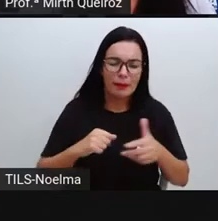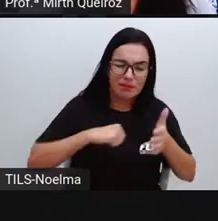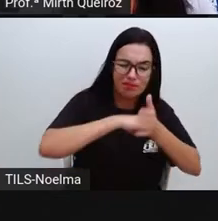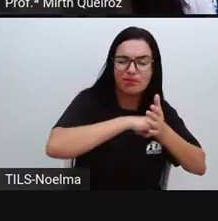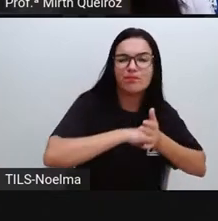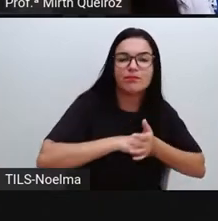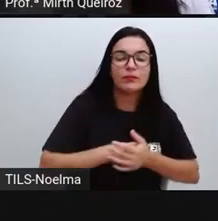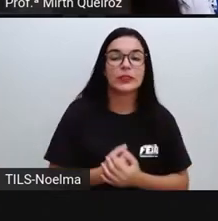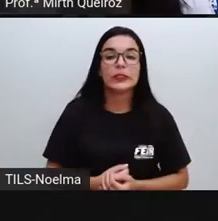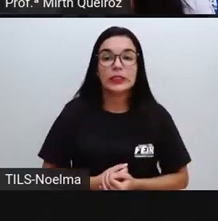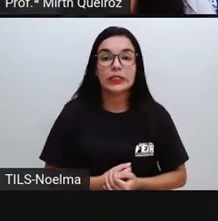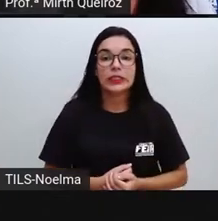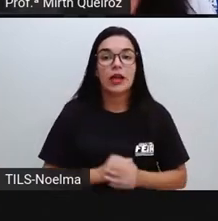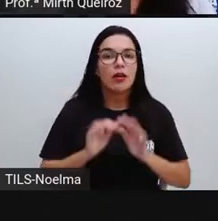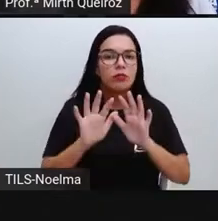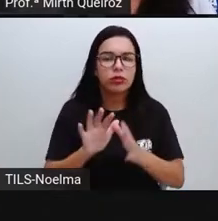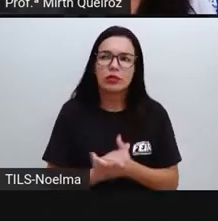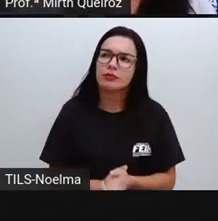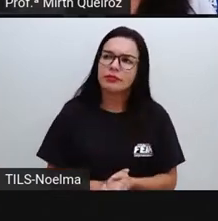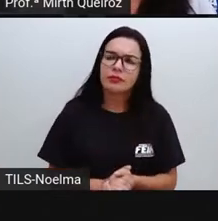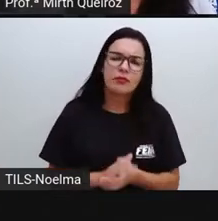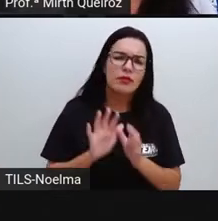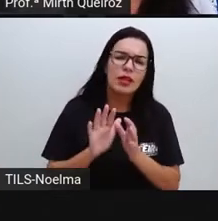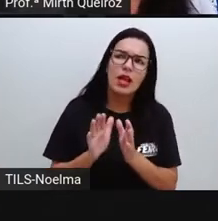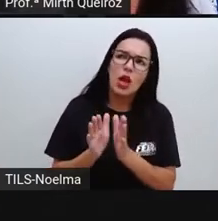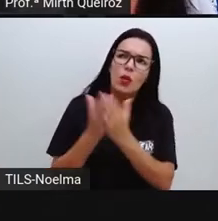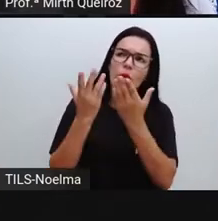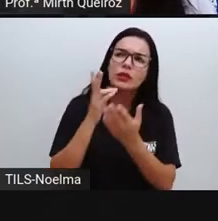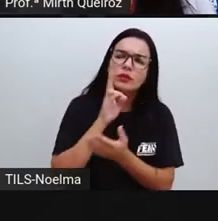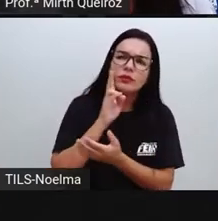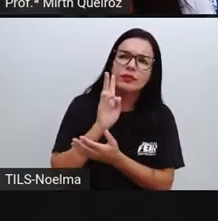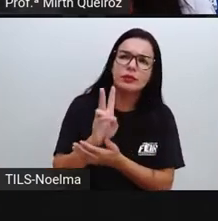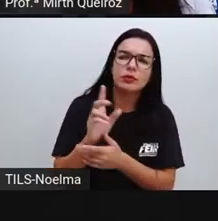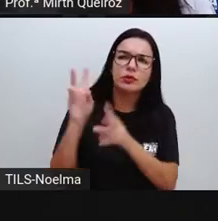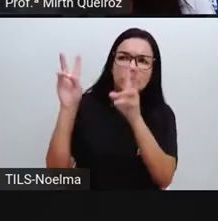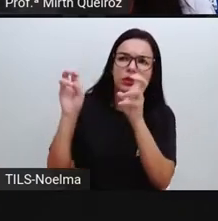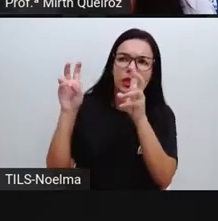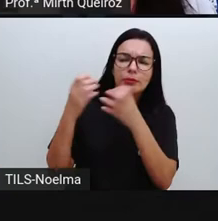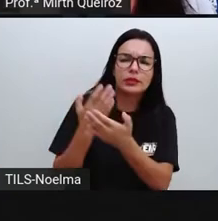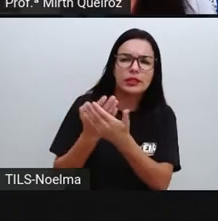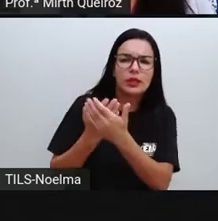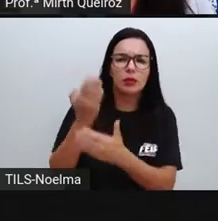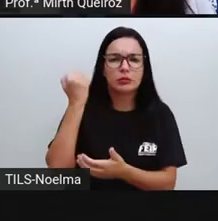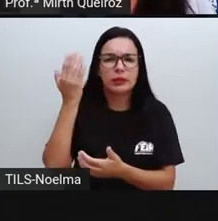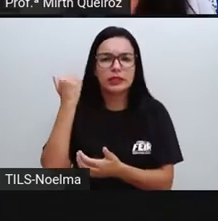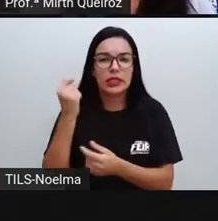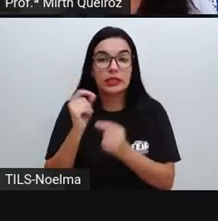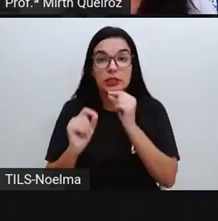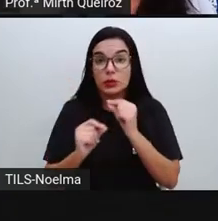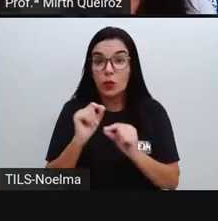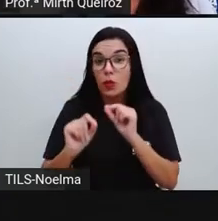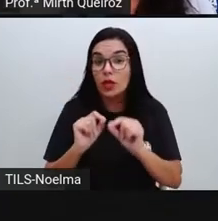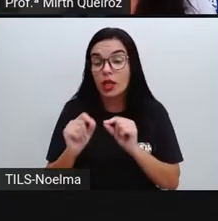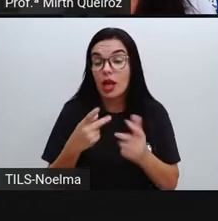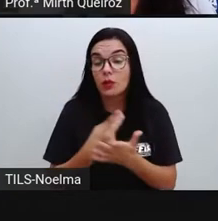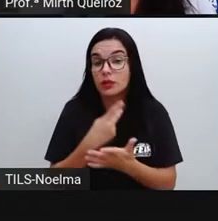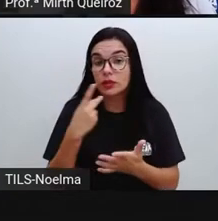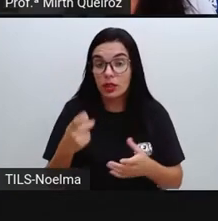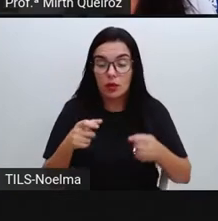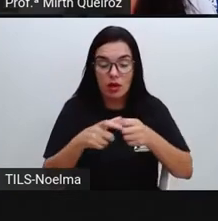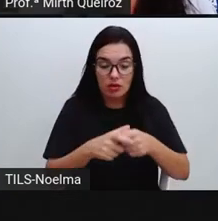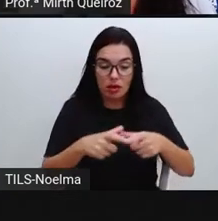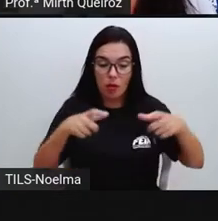abordarmos a urbanização brasileira em outras aulas, nós falamos sobre os problemas gerados nesse